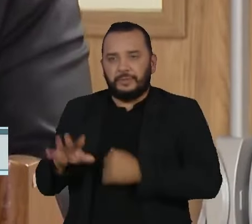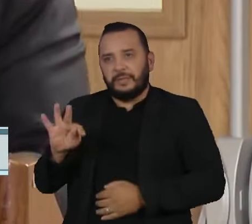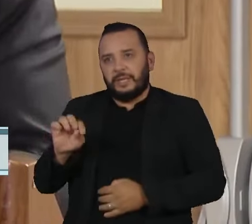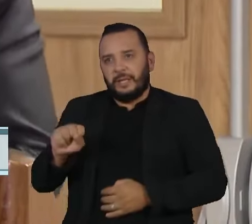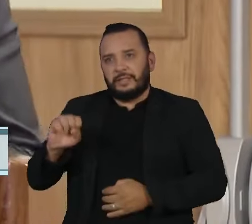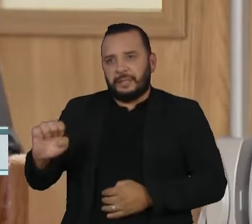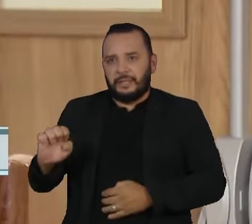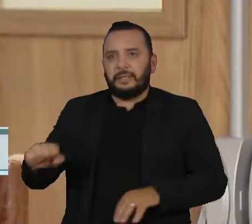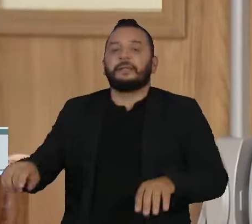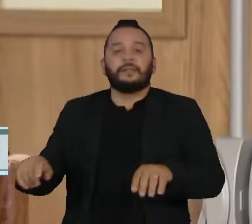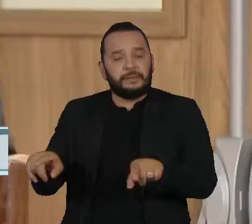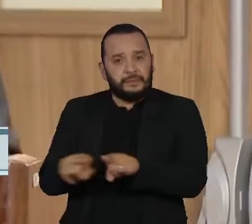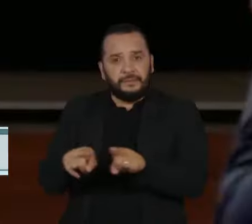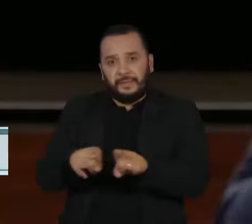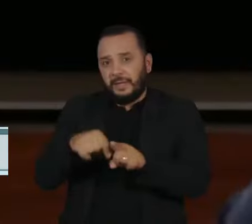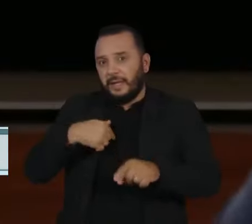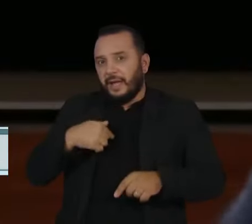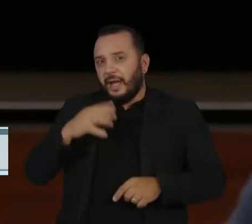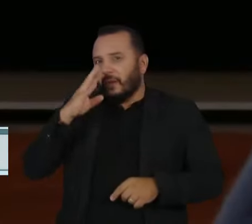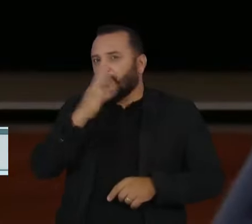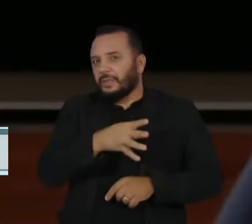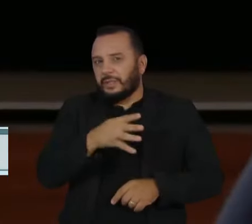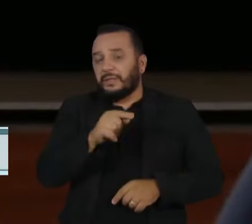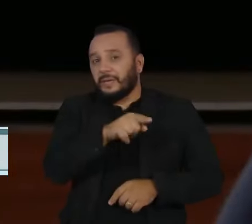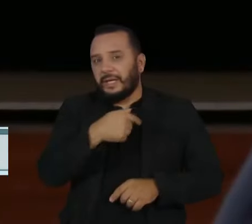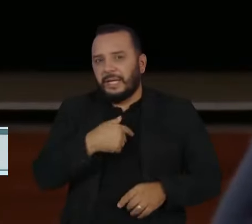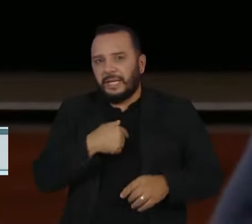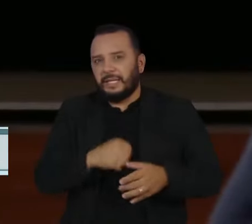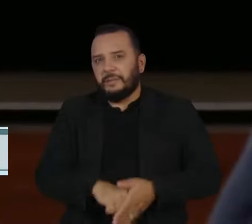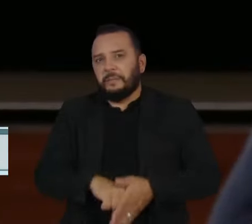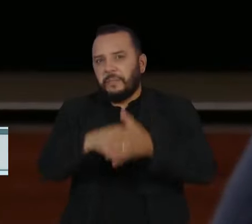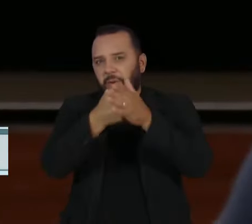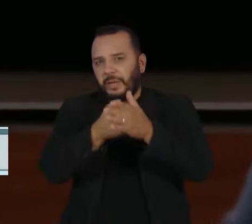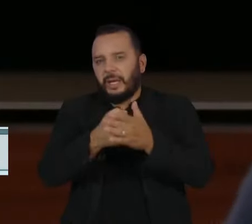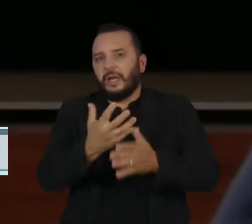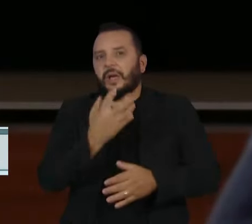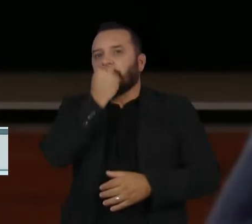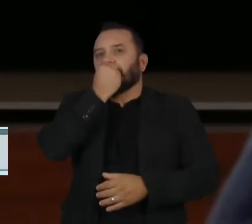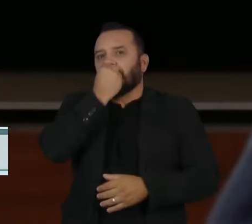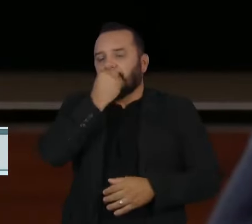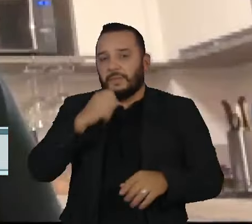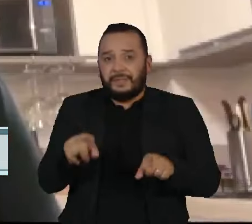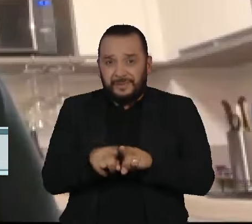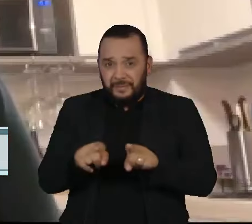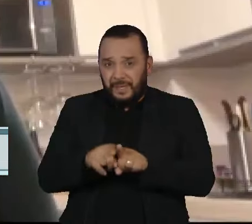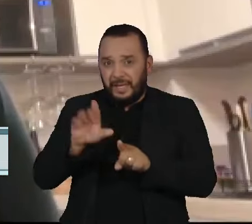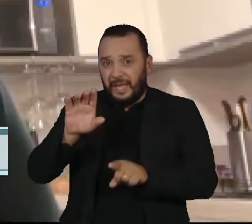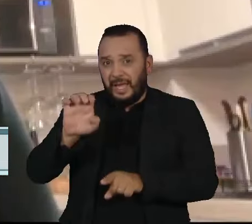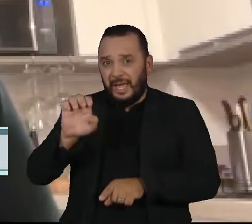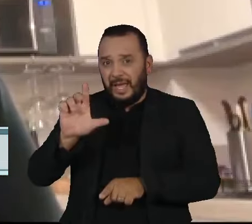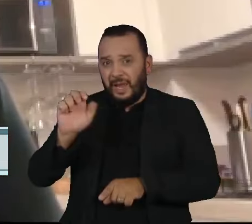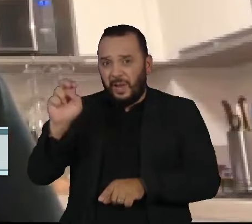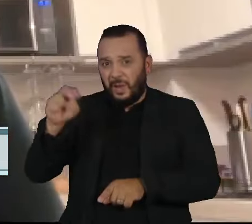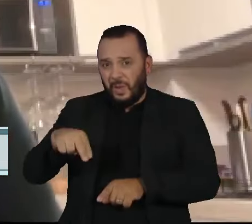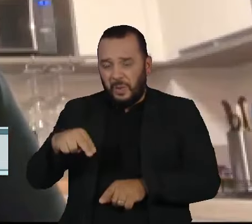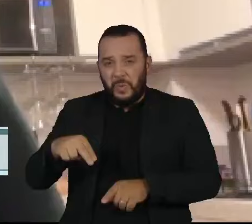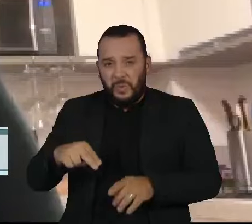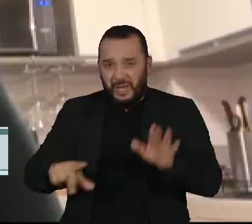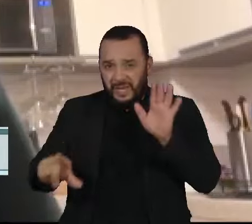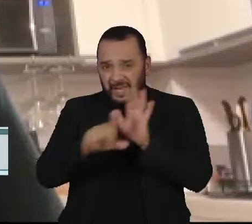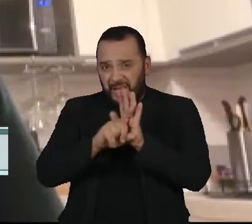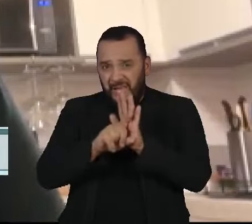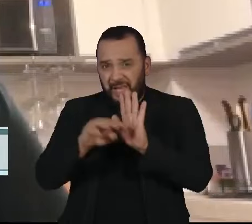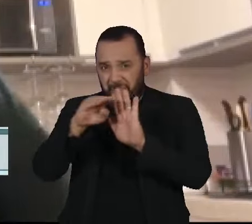com acusações de censura e ameaçando descumprir determinações judiciais. Tem os modelos mais